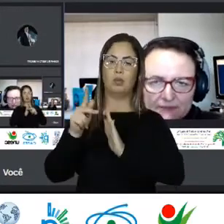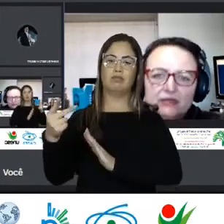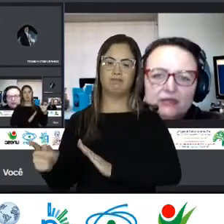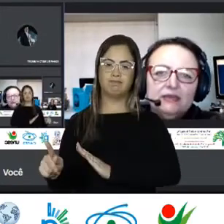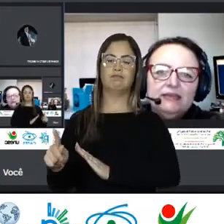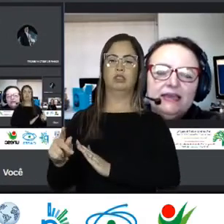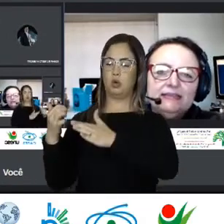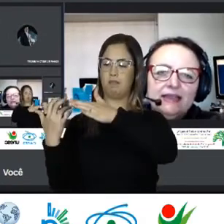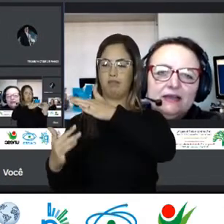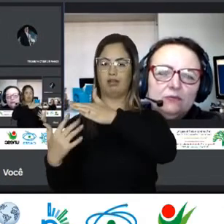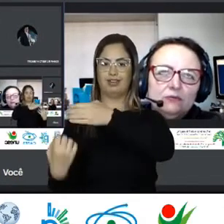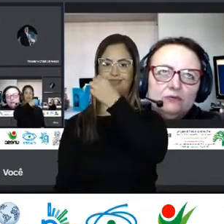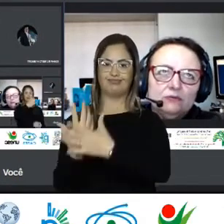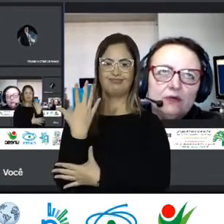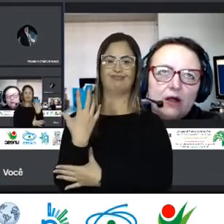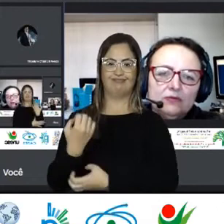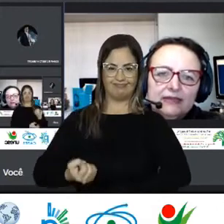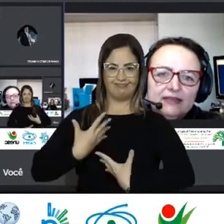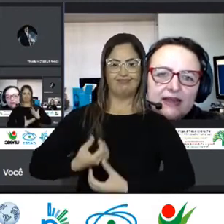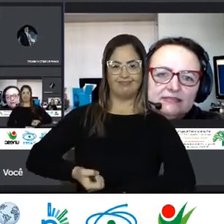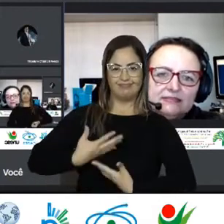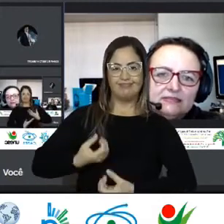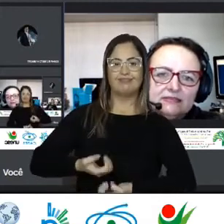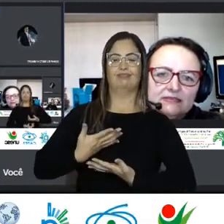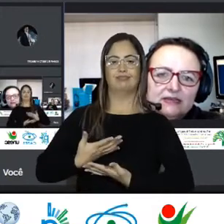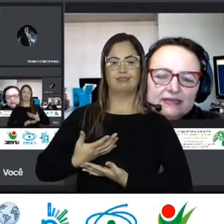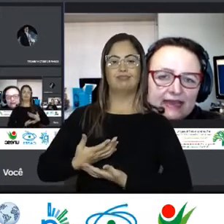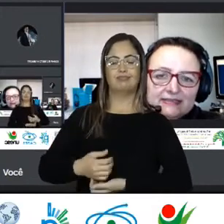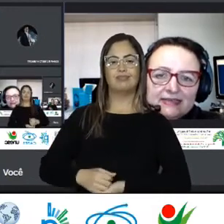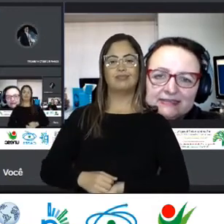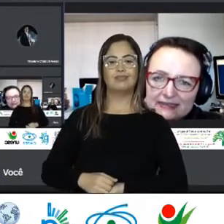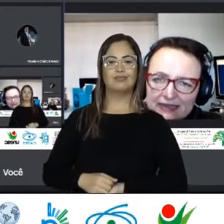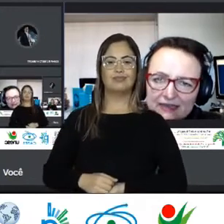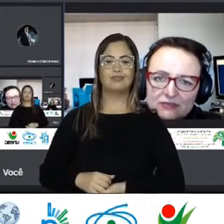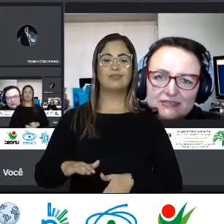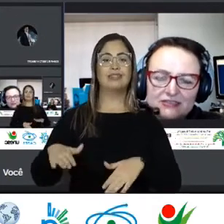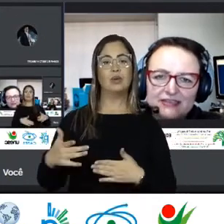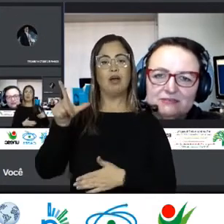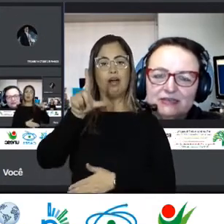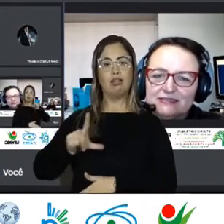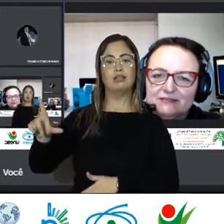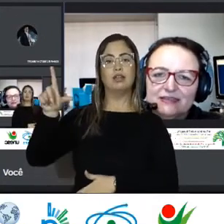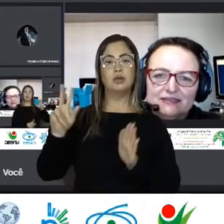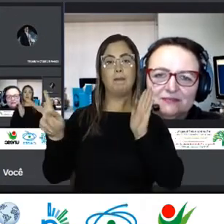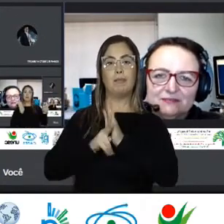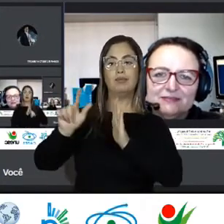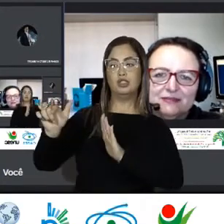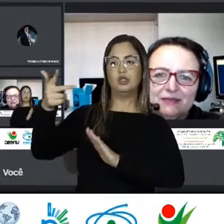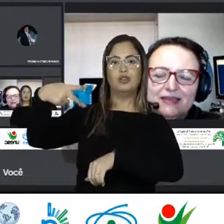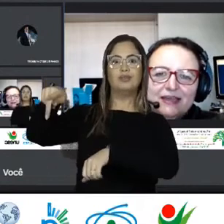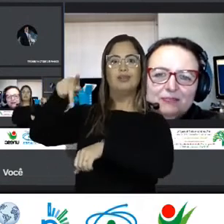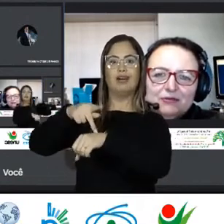Migrante Que ele tenha Como algo Que ele traz E é assim Que essa literatura Estrangeira De migração Está